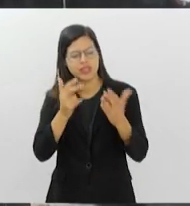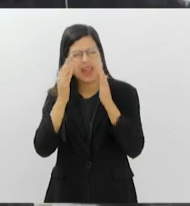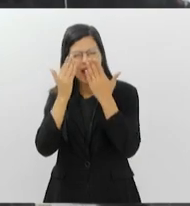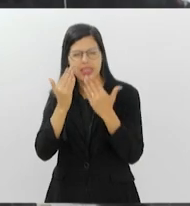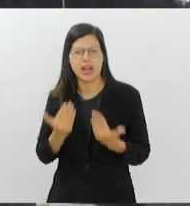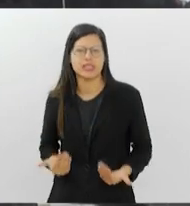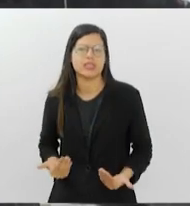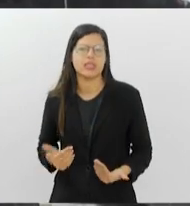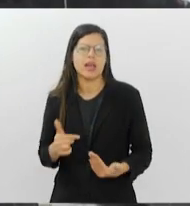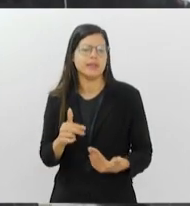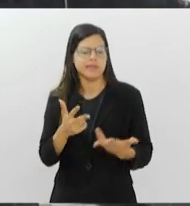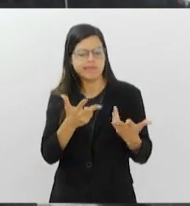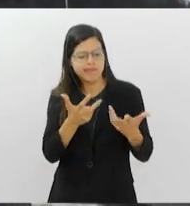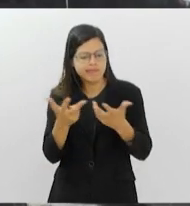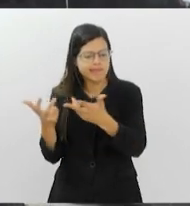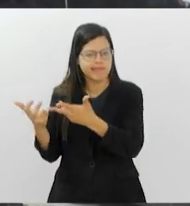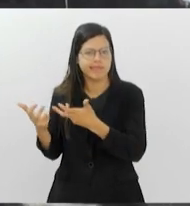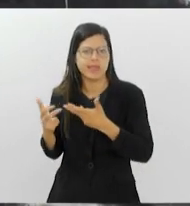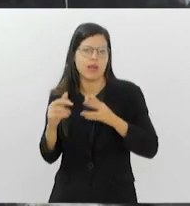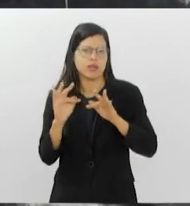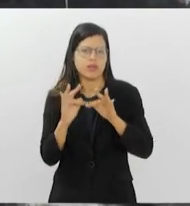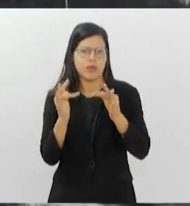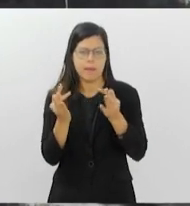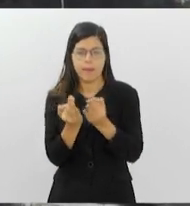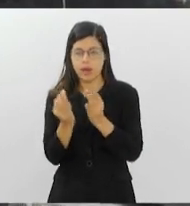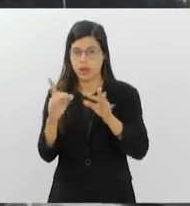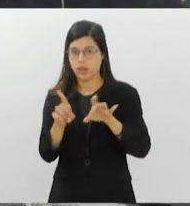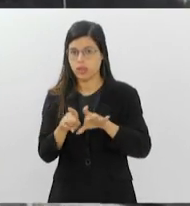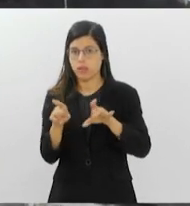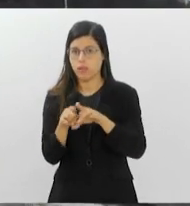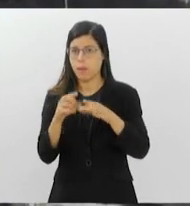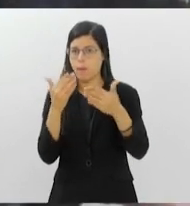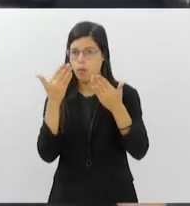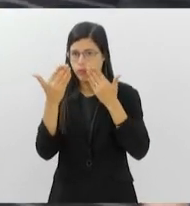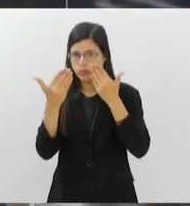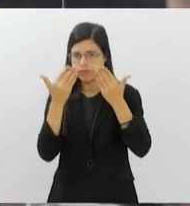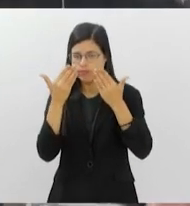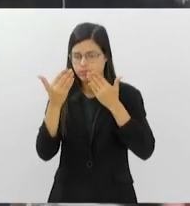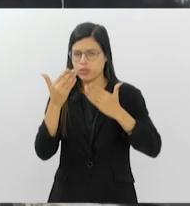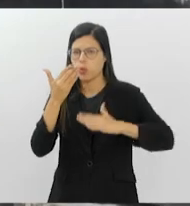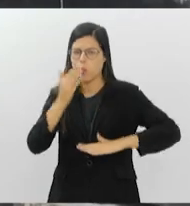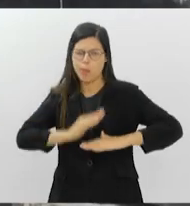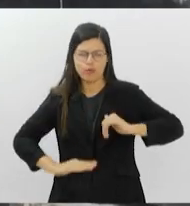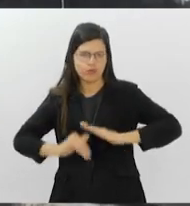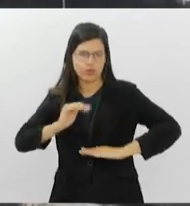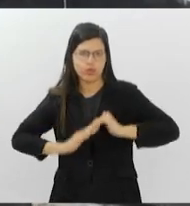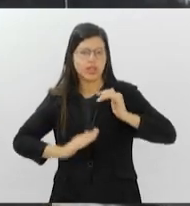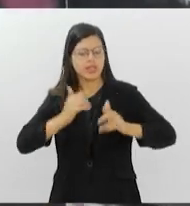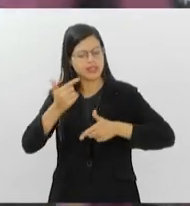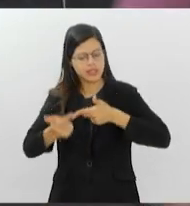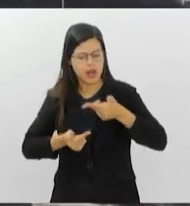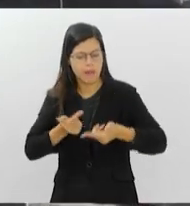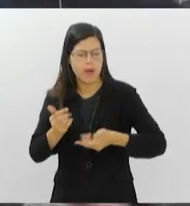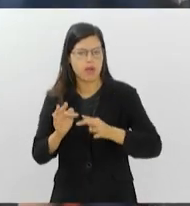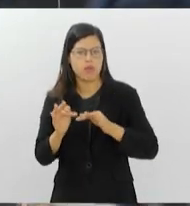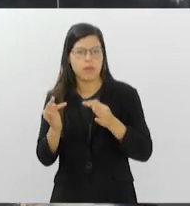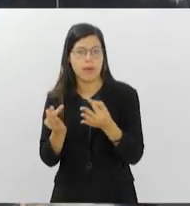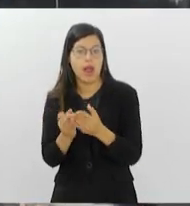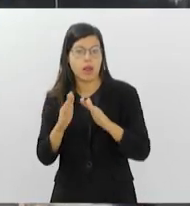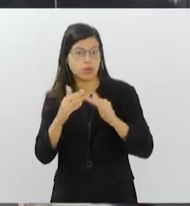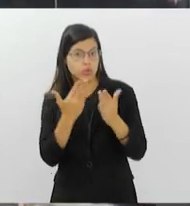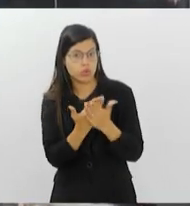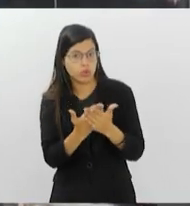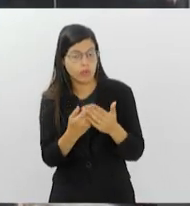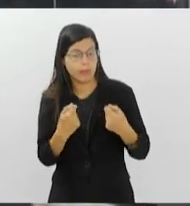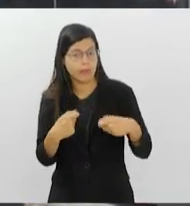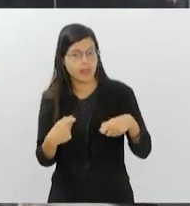famílias e para os profissionais que trabalham com as famílias e as escolas que precisam ser parceiras das famílias,